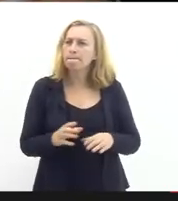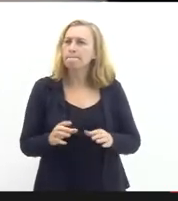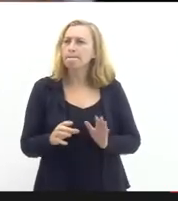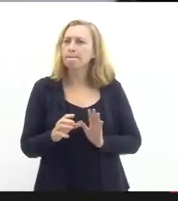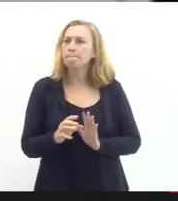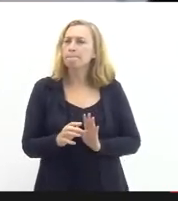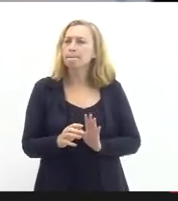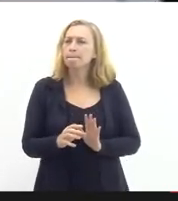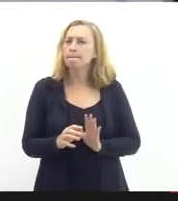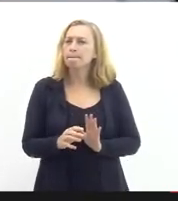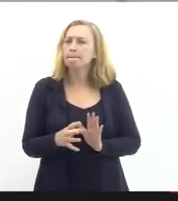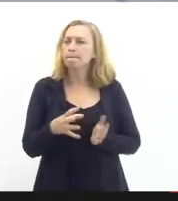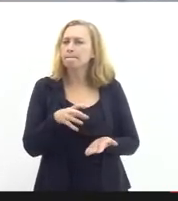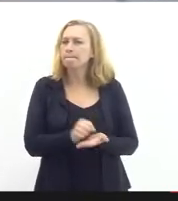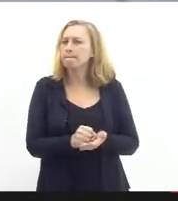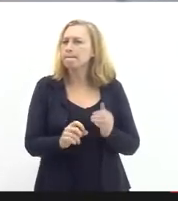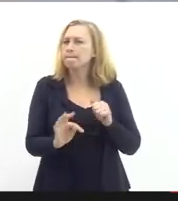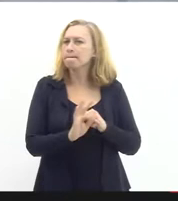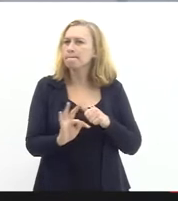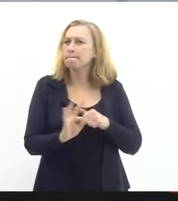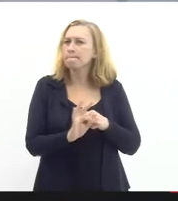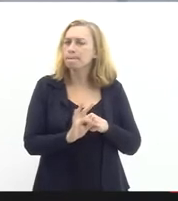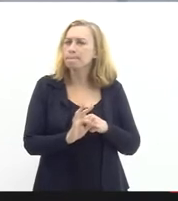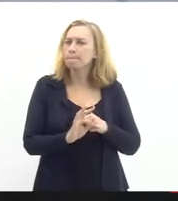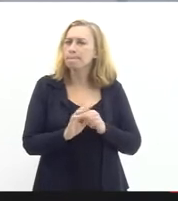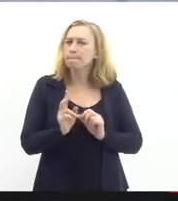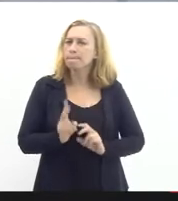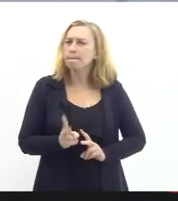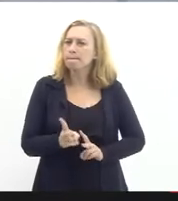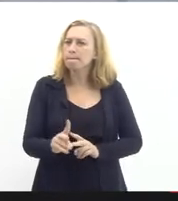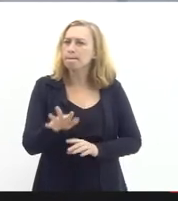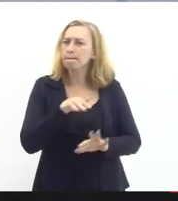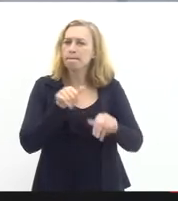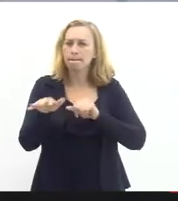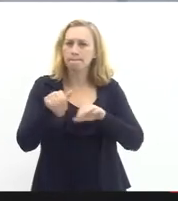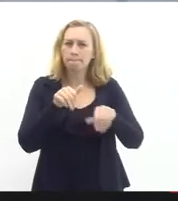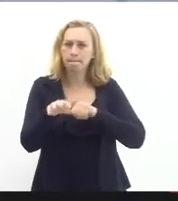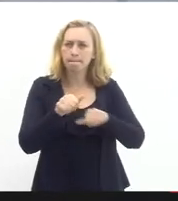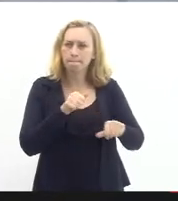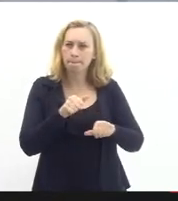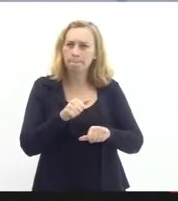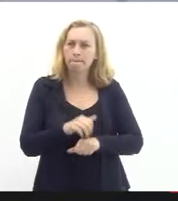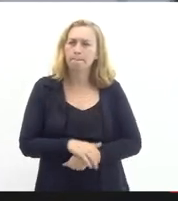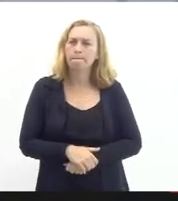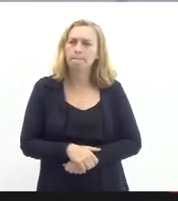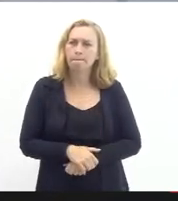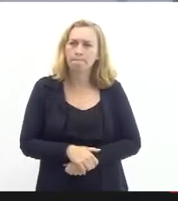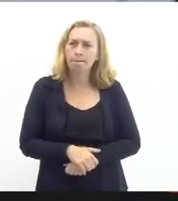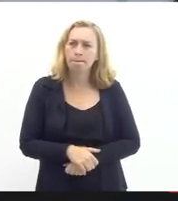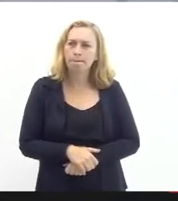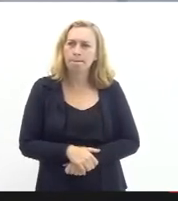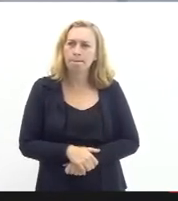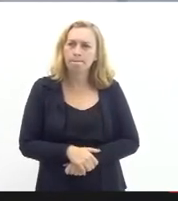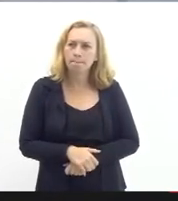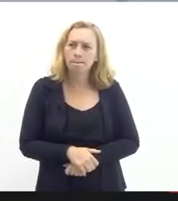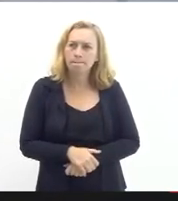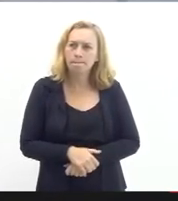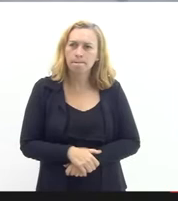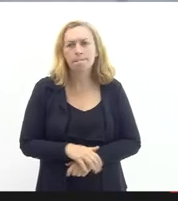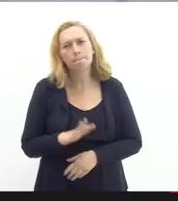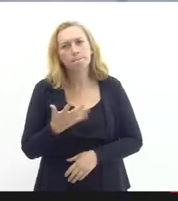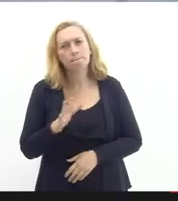para poder dar conseguimento com essas convocações essa nota técnica ela deve estar